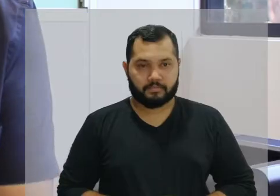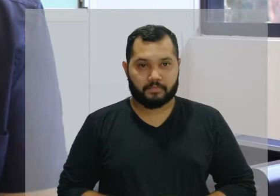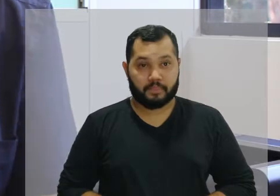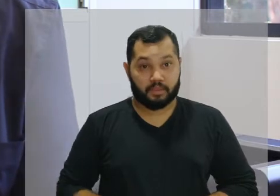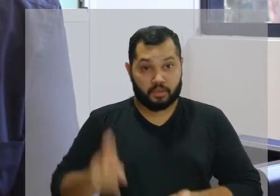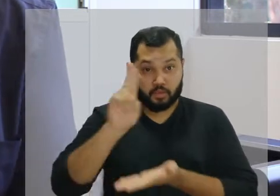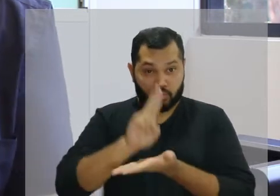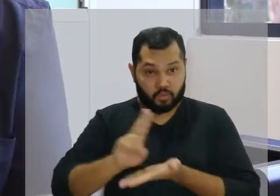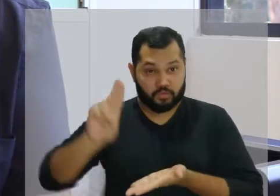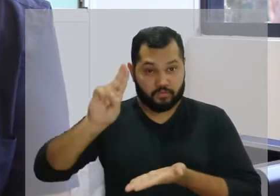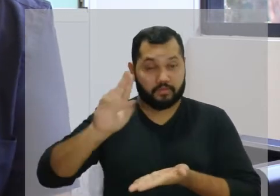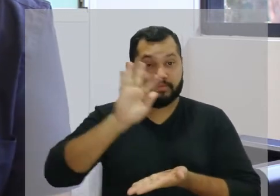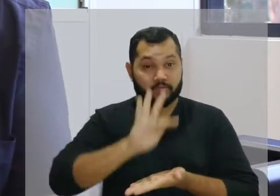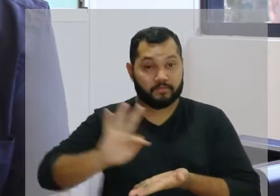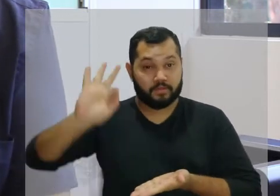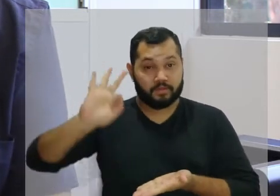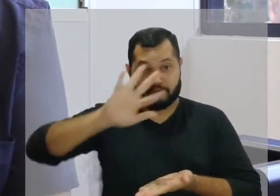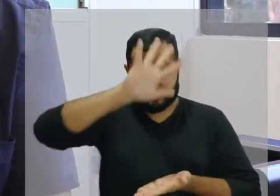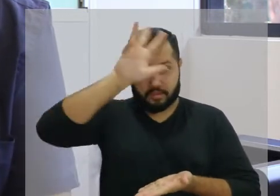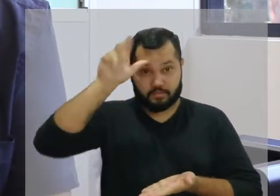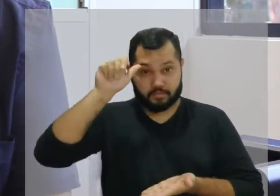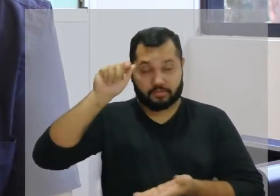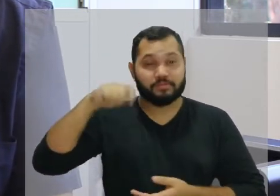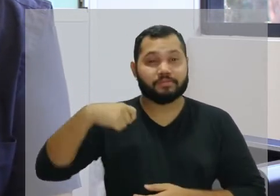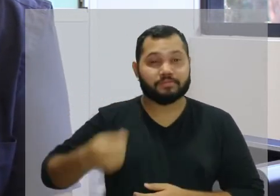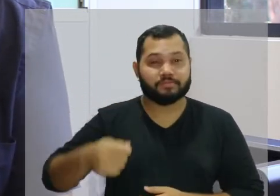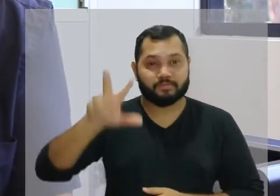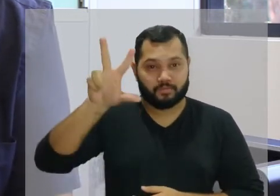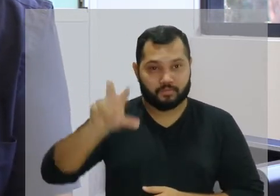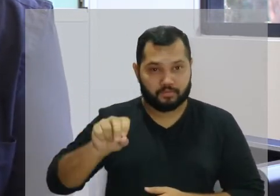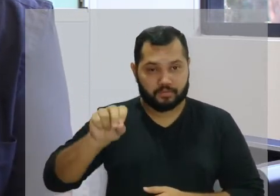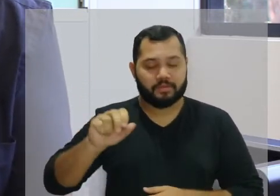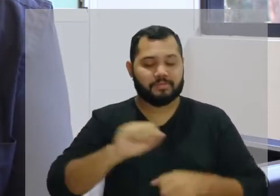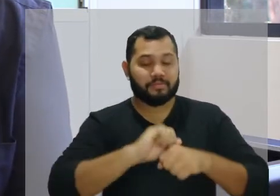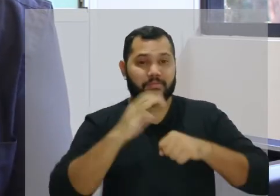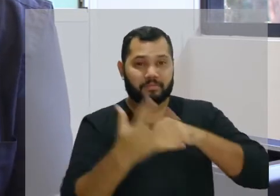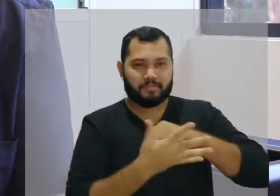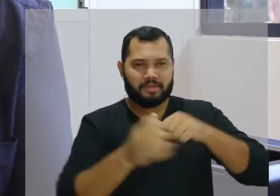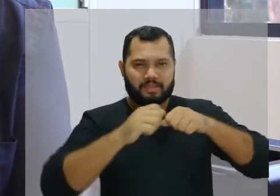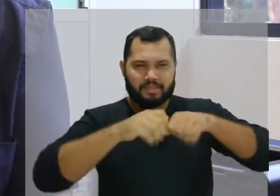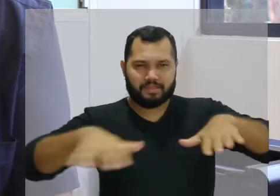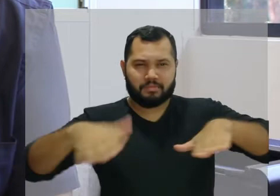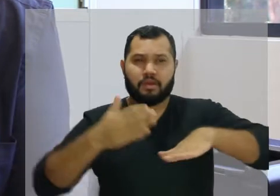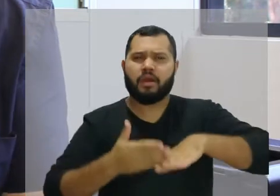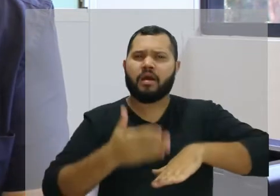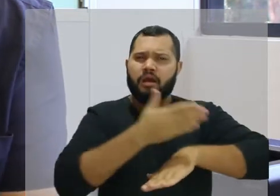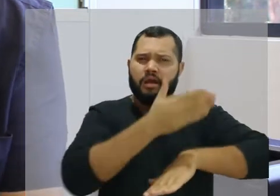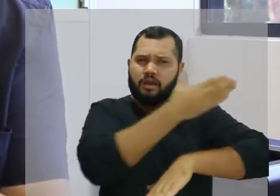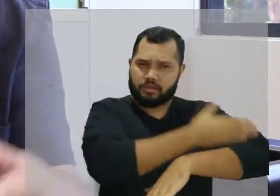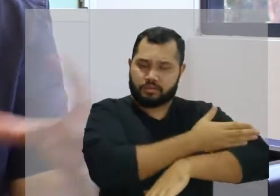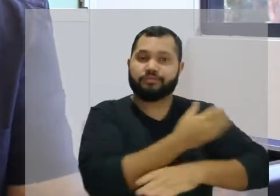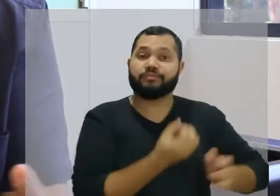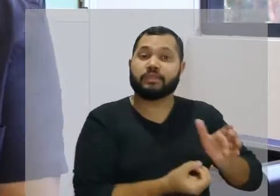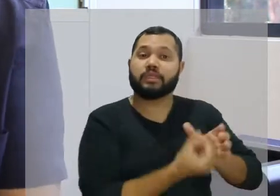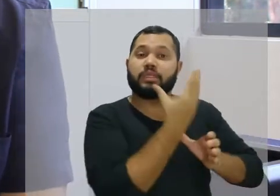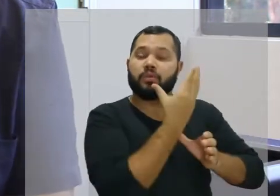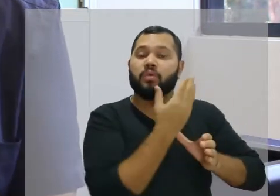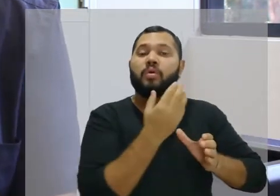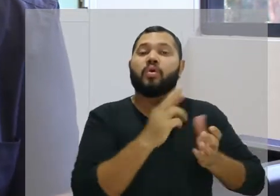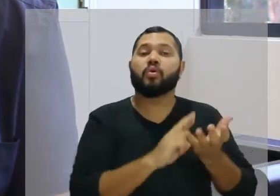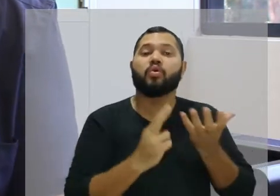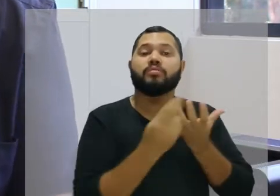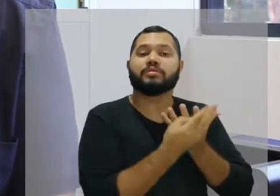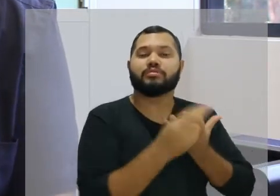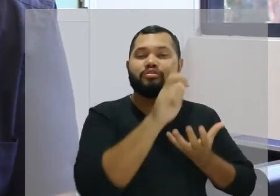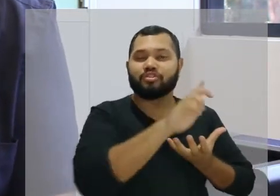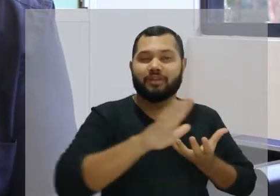A Universidade Federal do Amazonas, desde o início da pandemia, ela criou uma comissão, vou chamar de Comissão Geral de